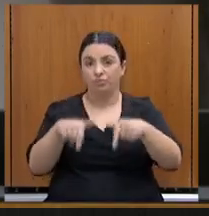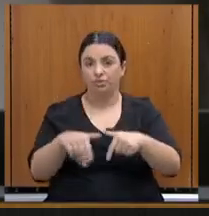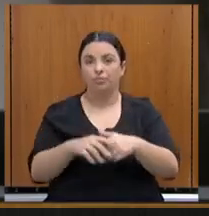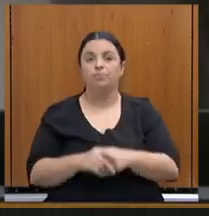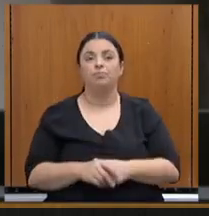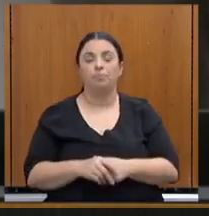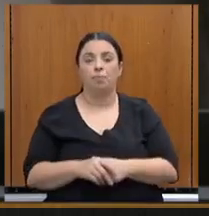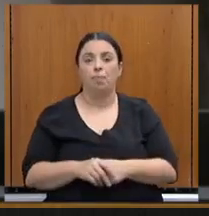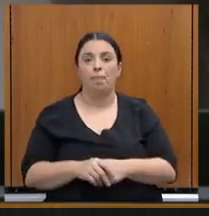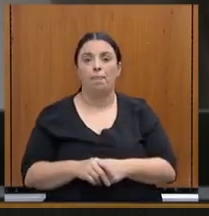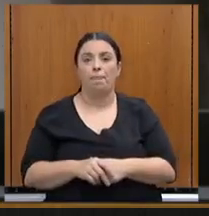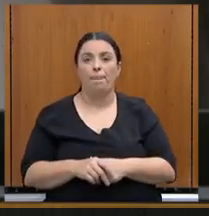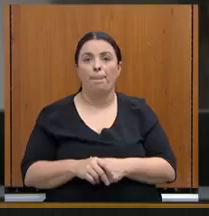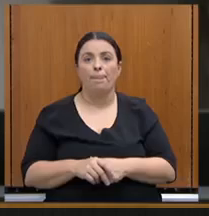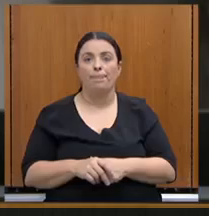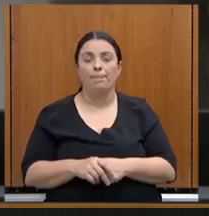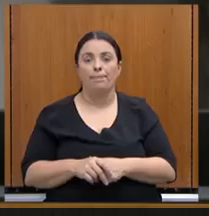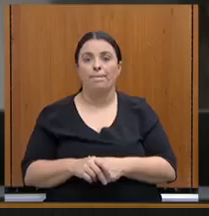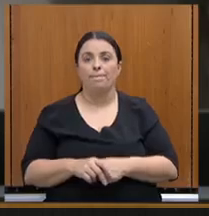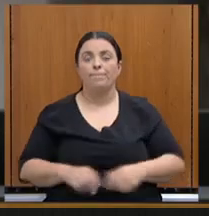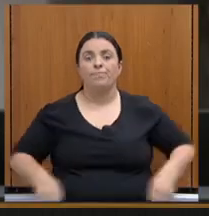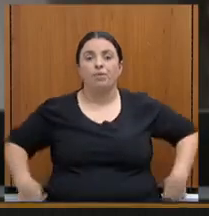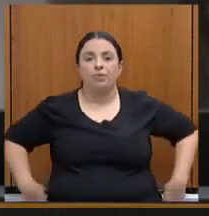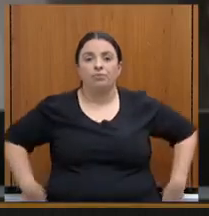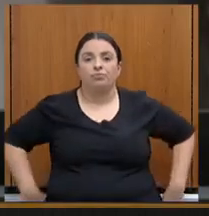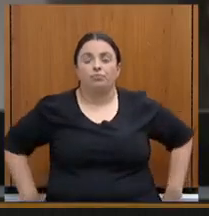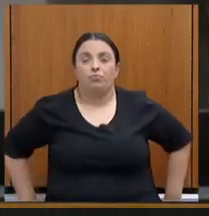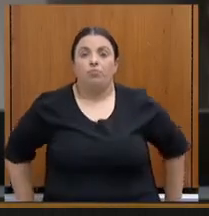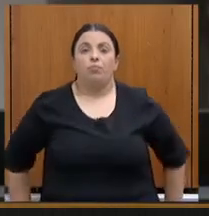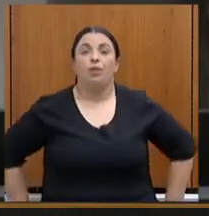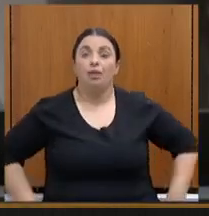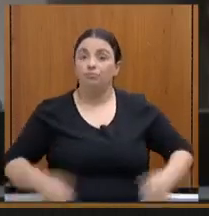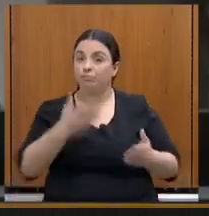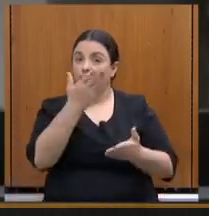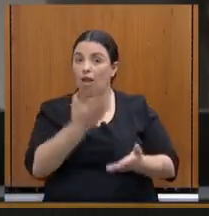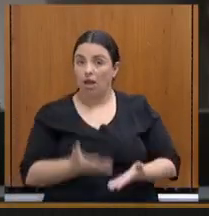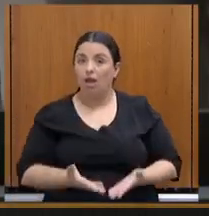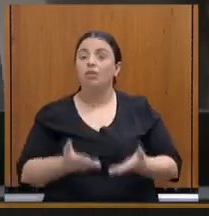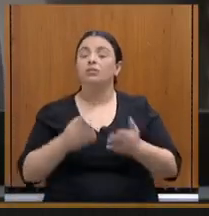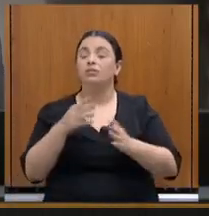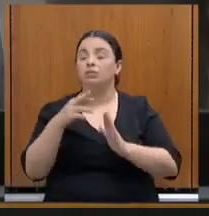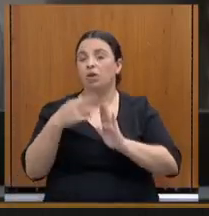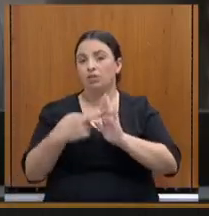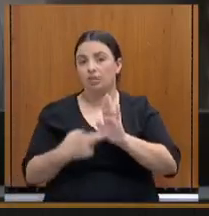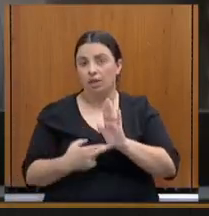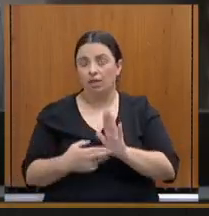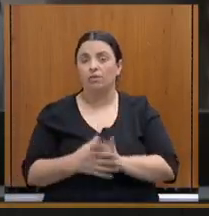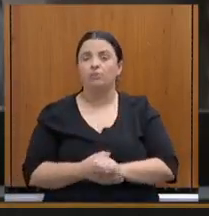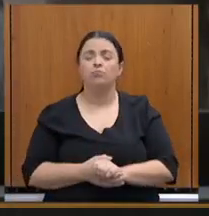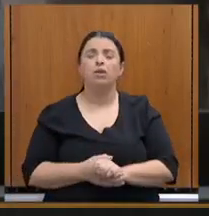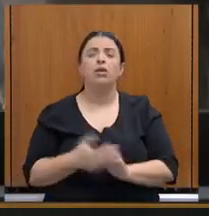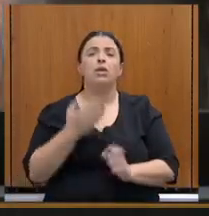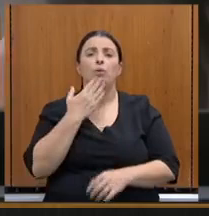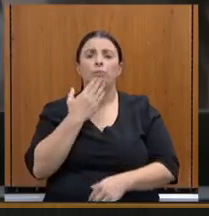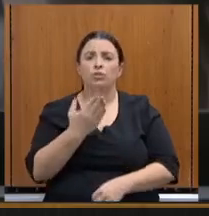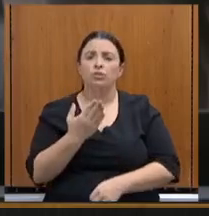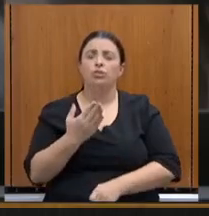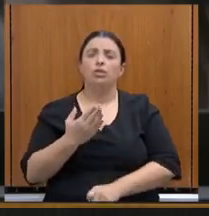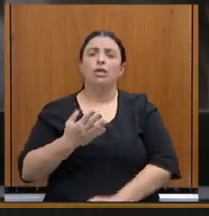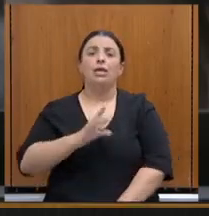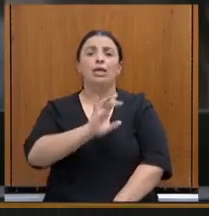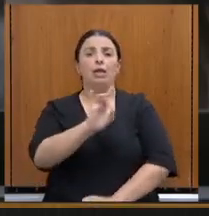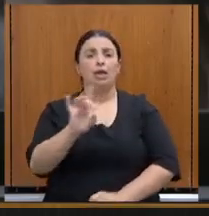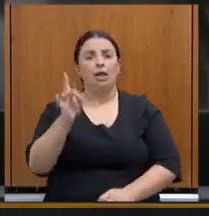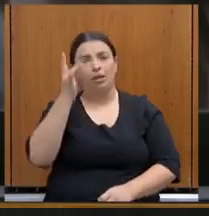são as regras. E eu pediria que fosse disciplinada ao longo do